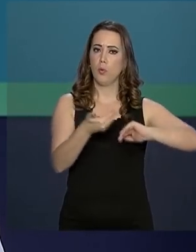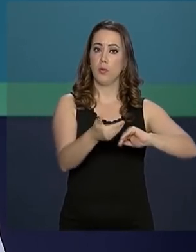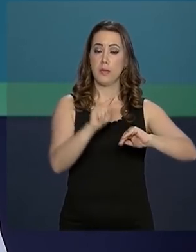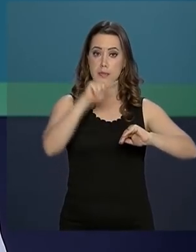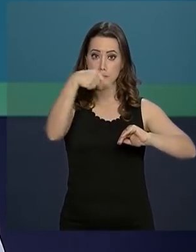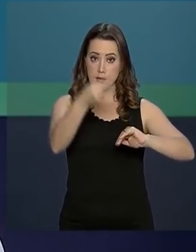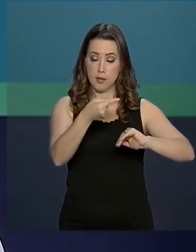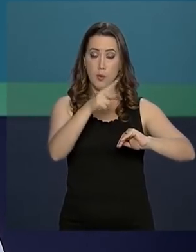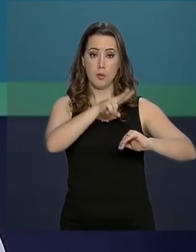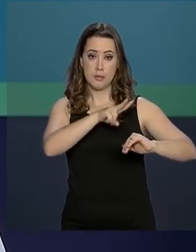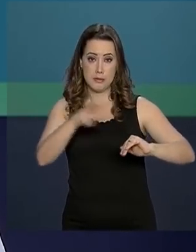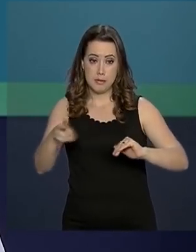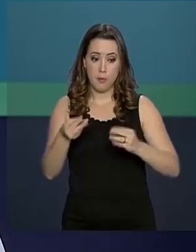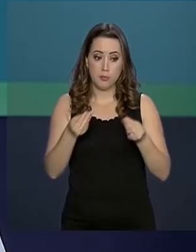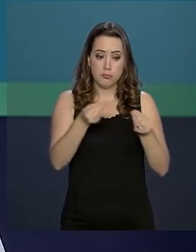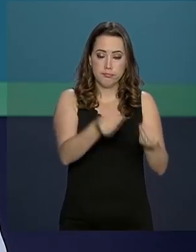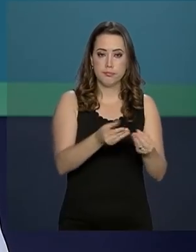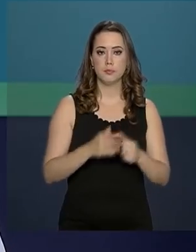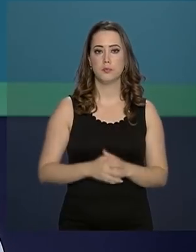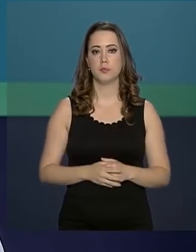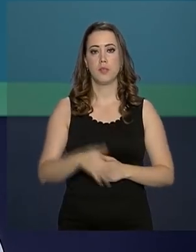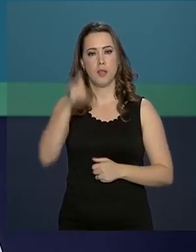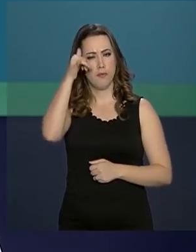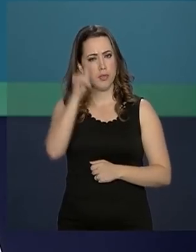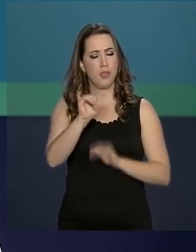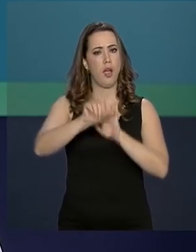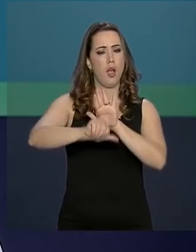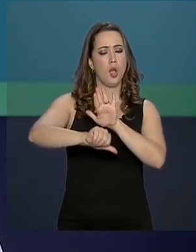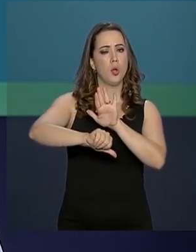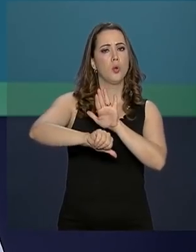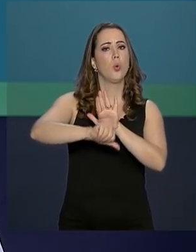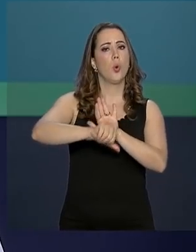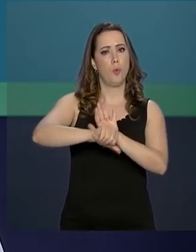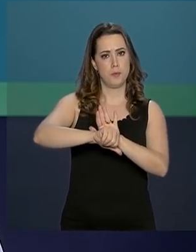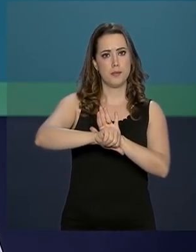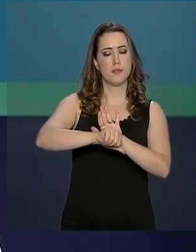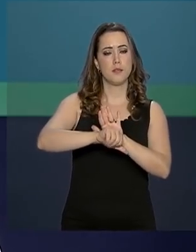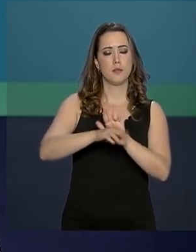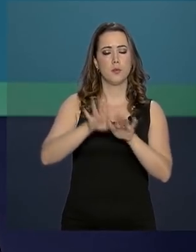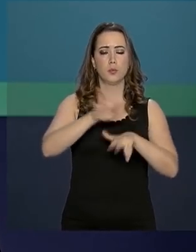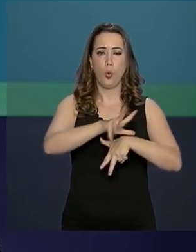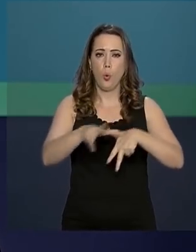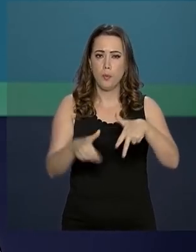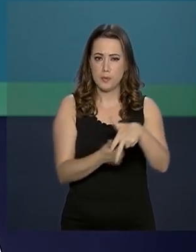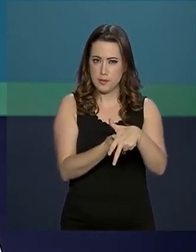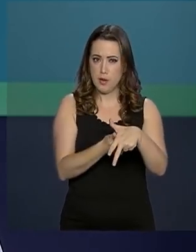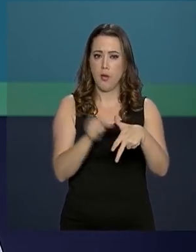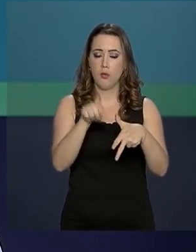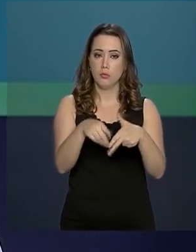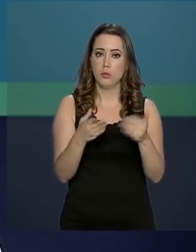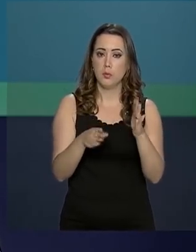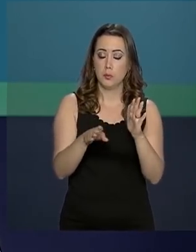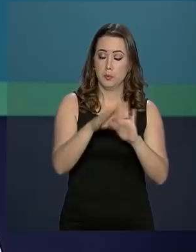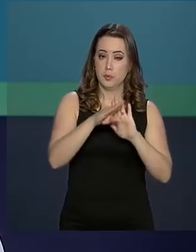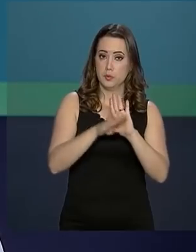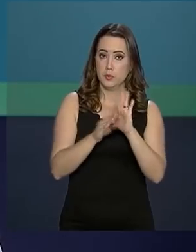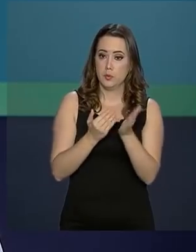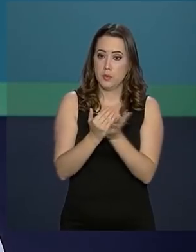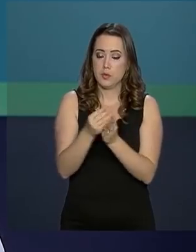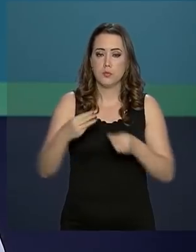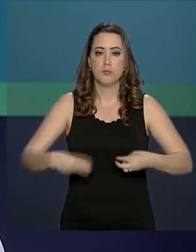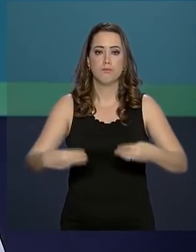semana. Combate à corrupção. Acordo assinado hoje marca início das investigações em programas do Ministério da Educação.